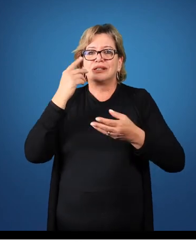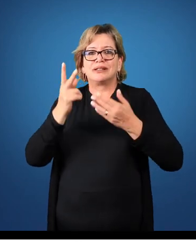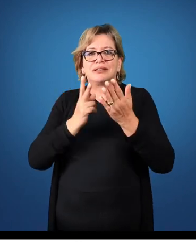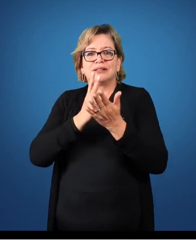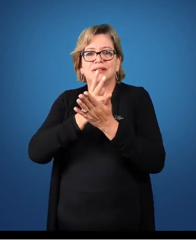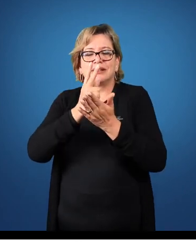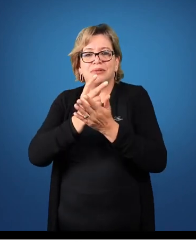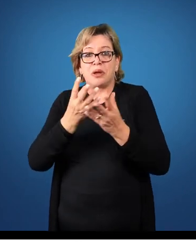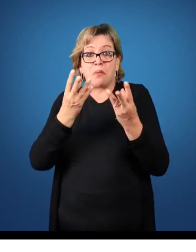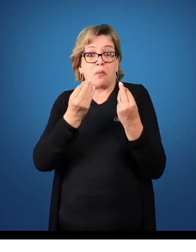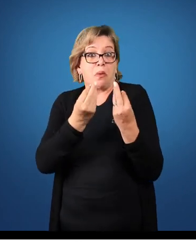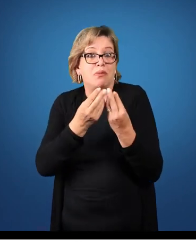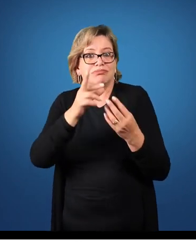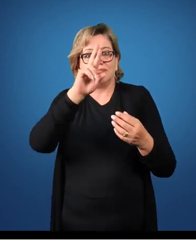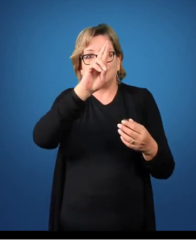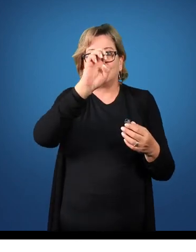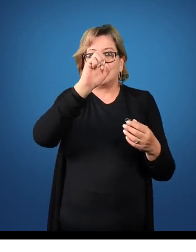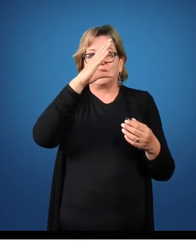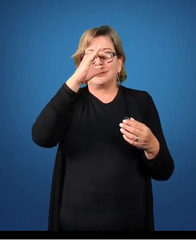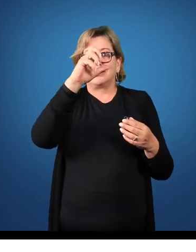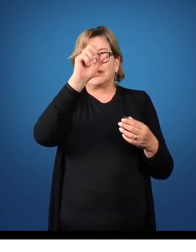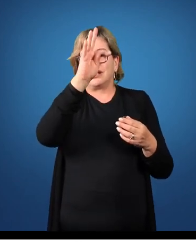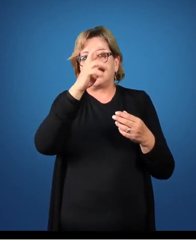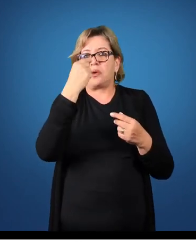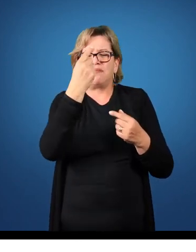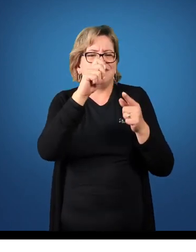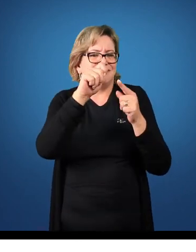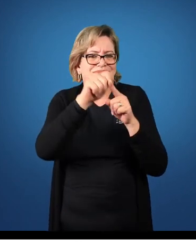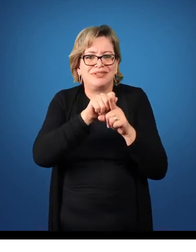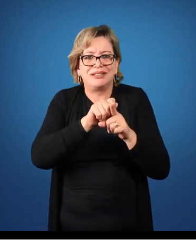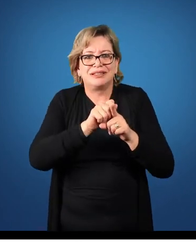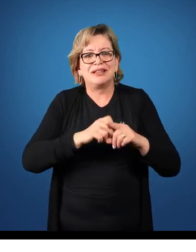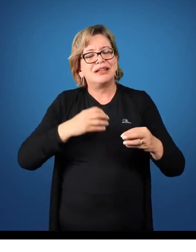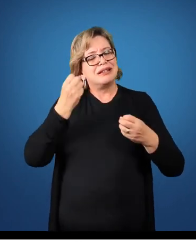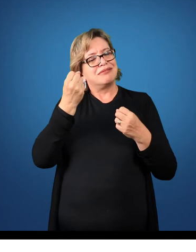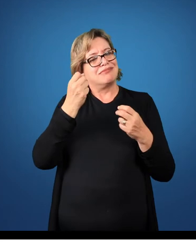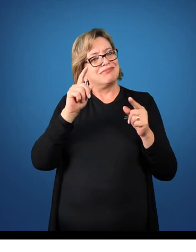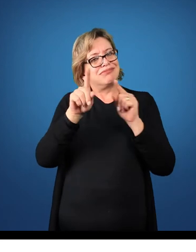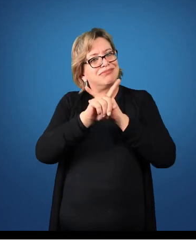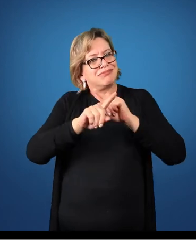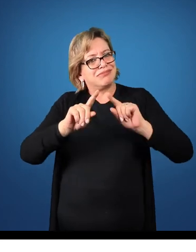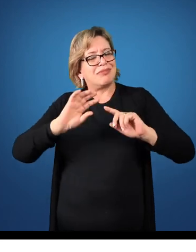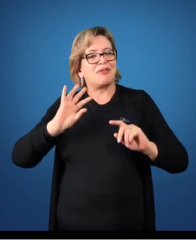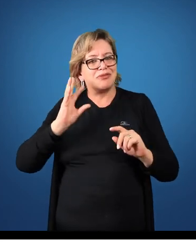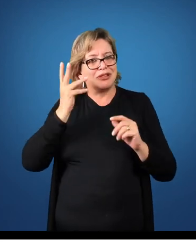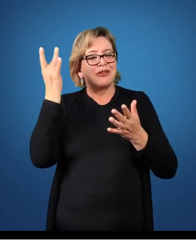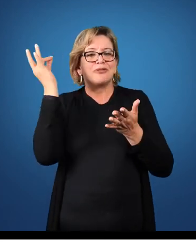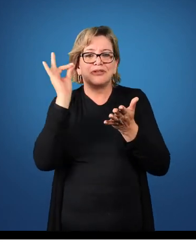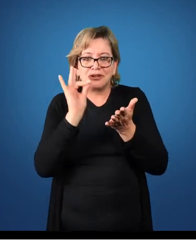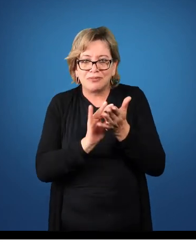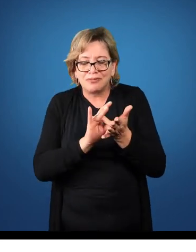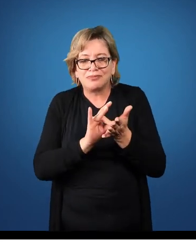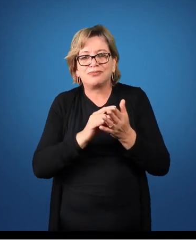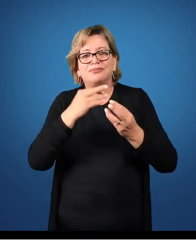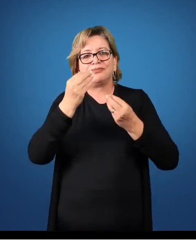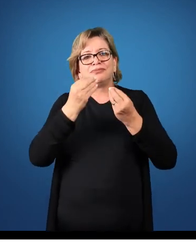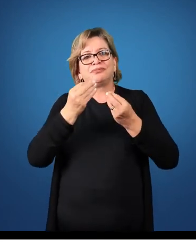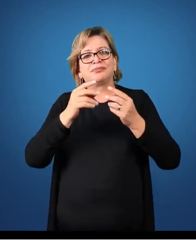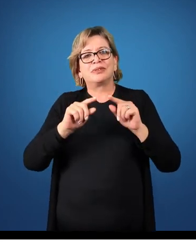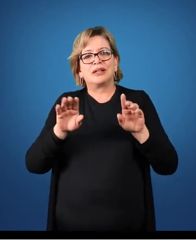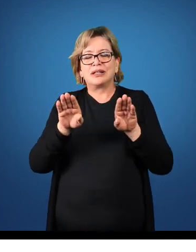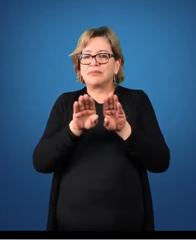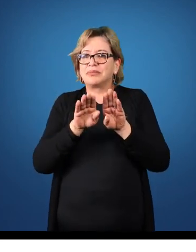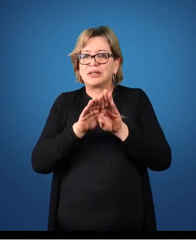muitas receitas em um determinado mês sem que elas tenham sido efetivamente reconhecidas naquele mês,